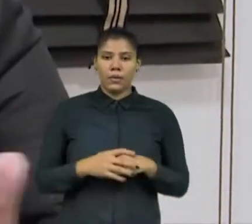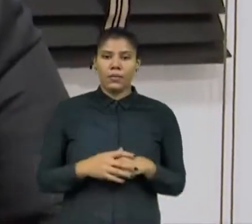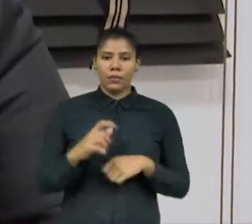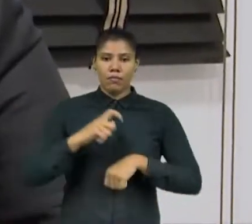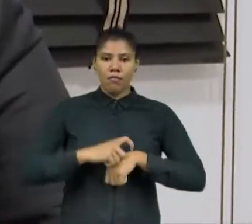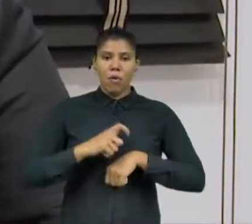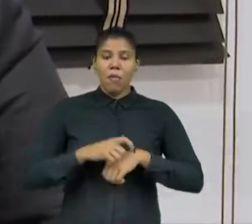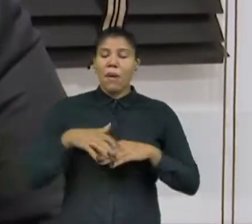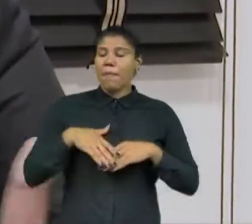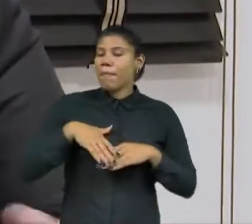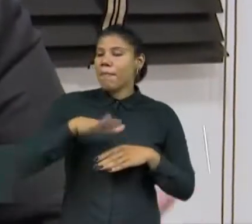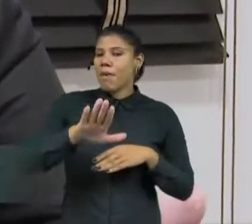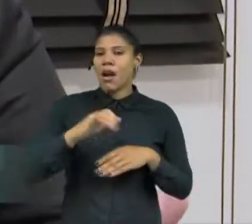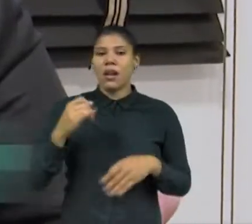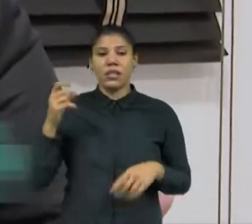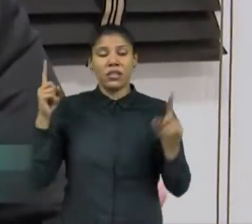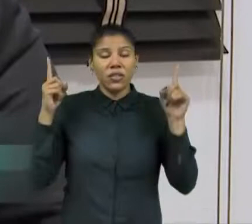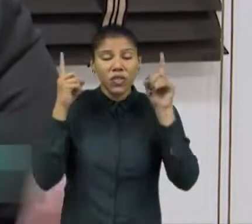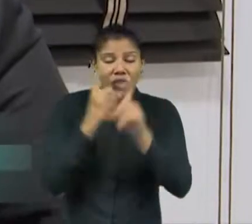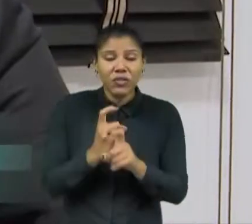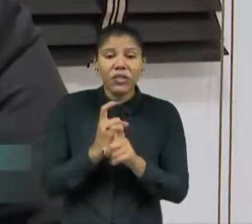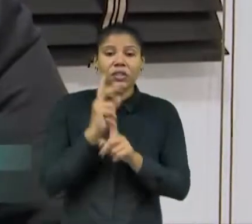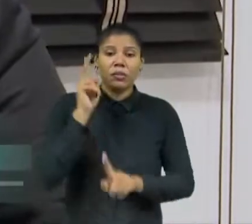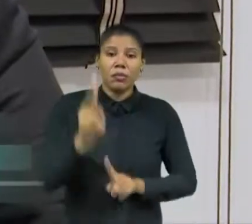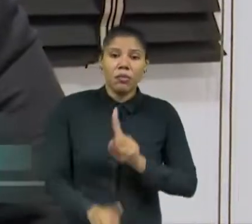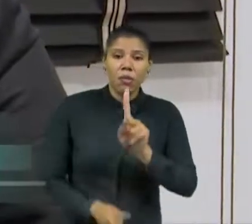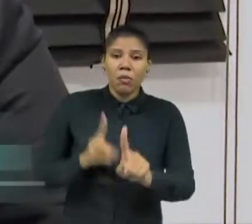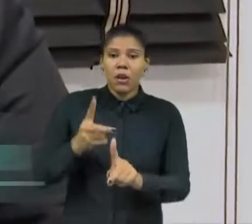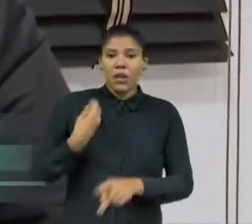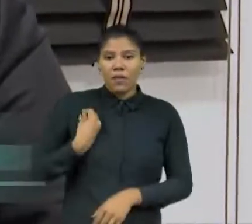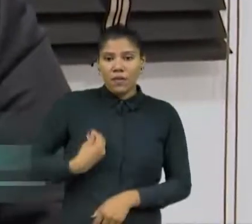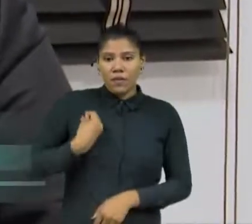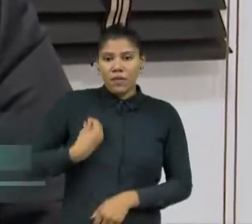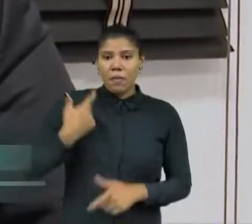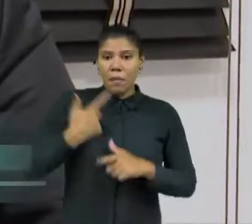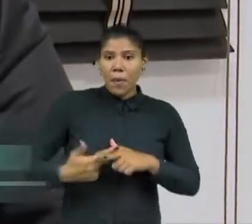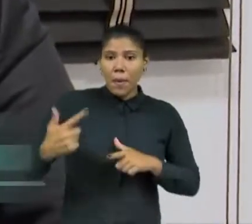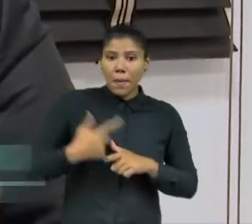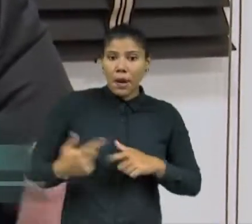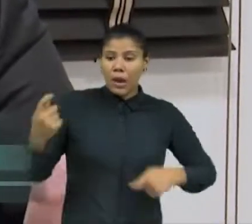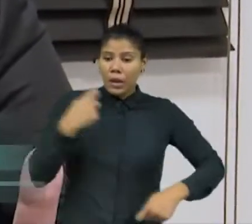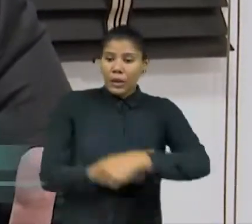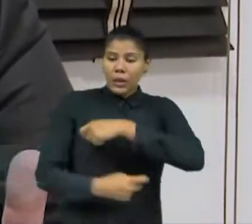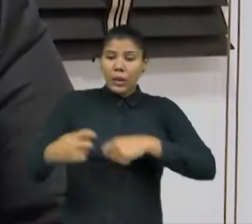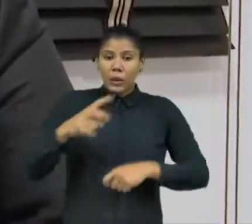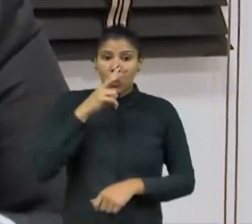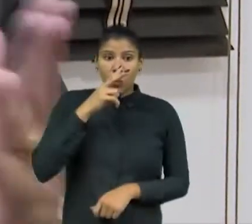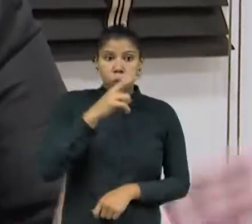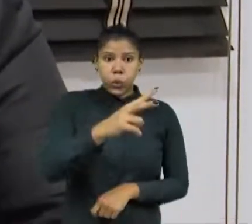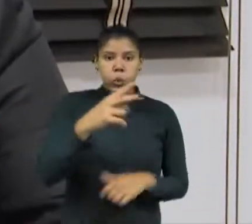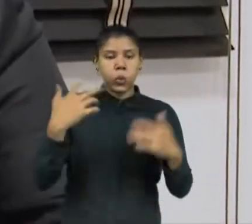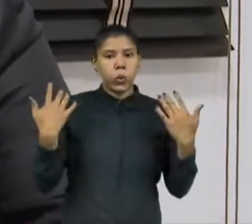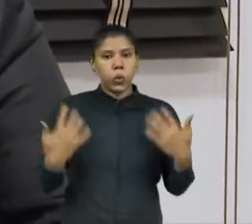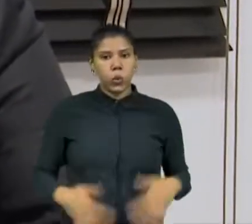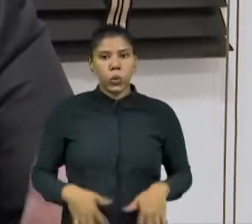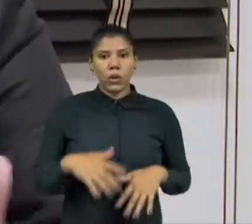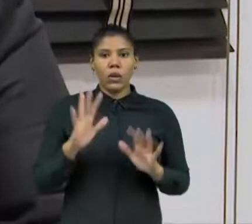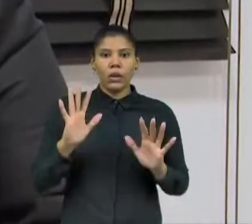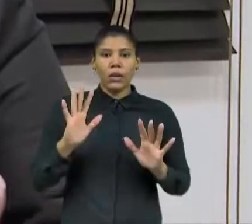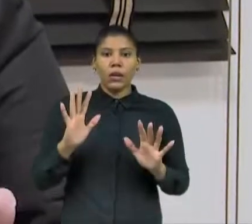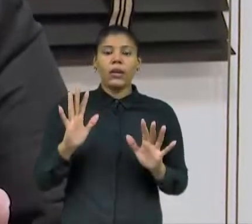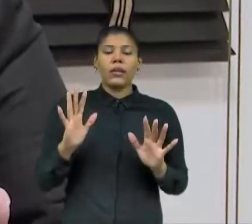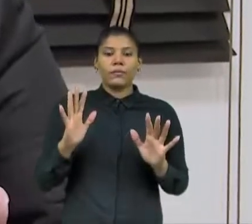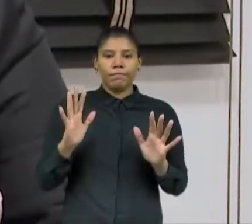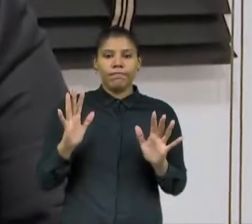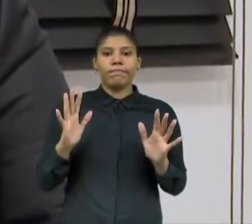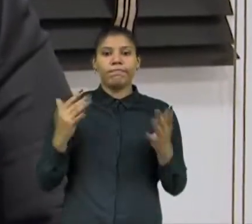difícil por qual passa a população brasileira, uma crise econômica nunca antes vista no mundo pós-guerra, e